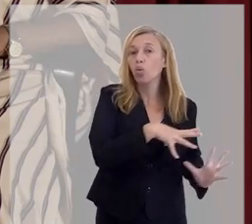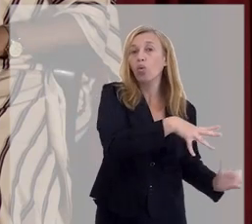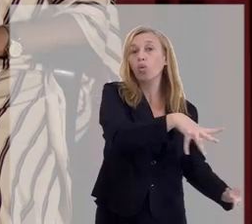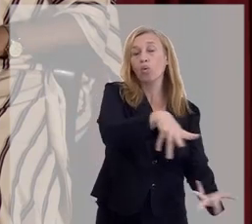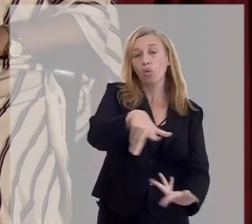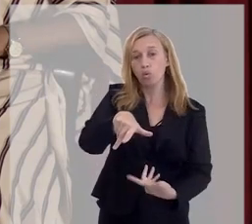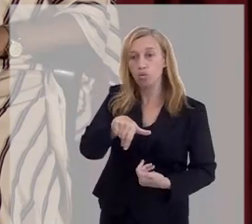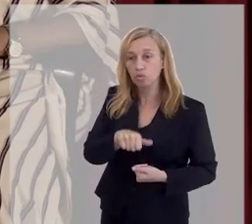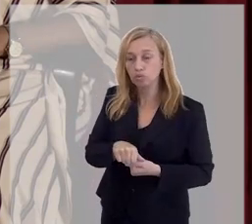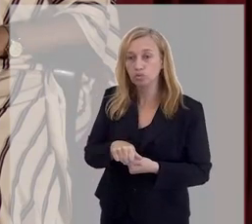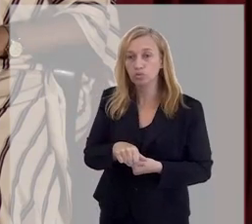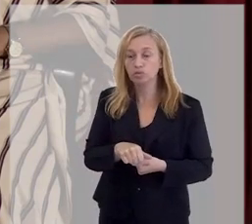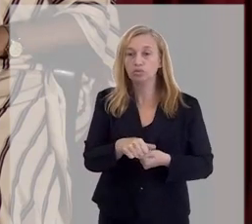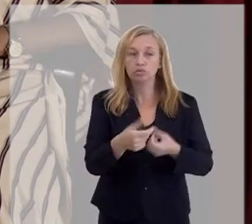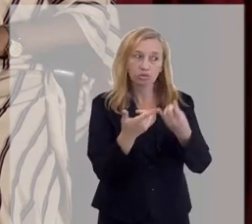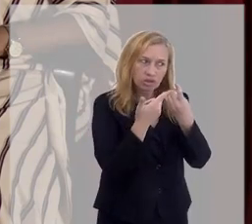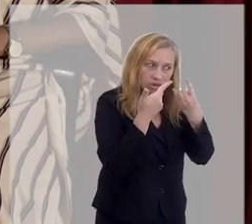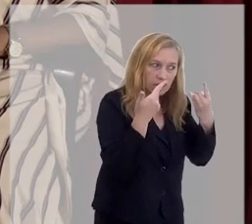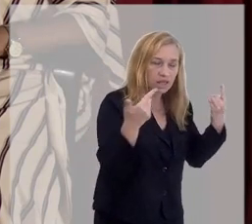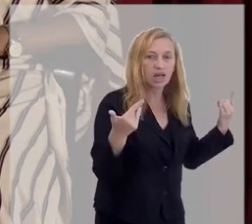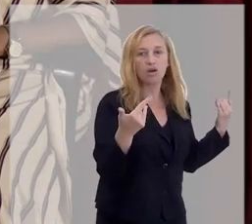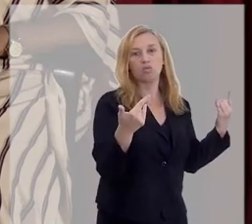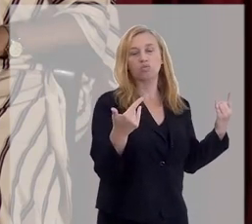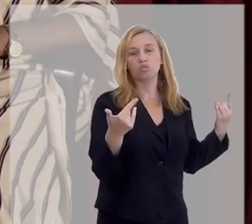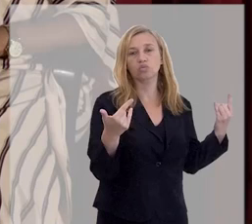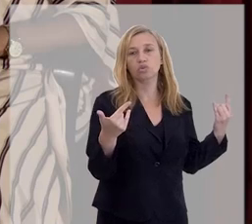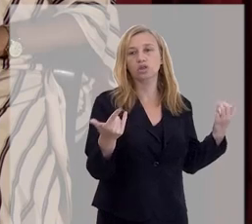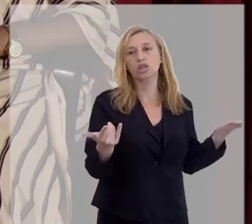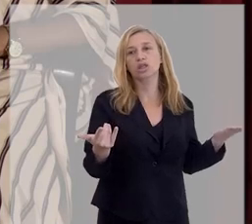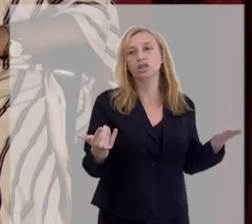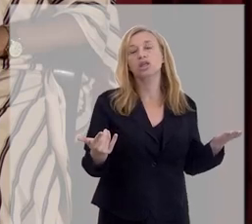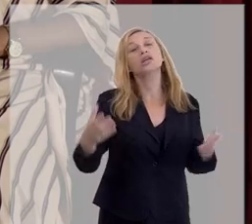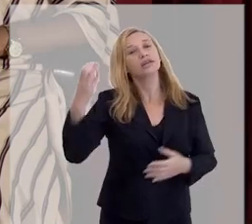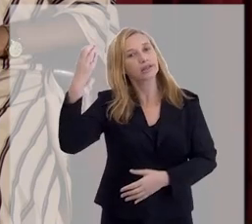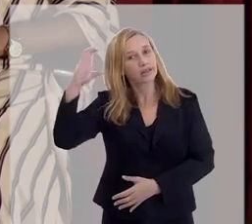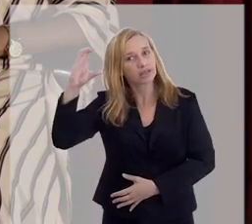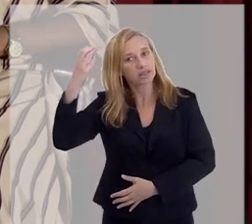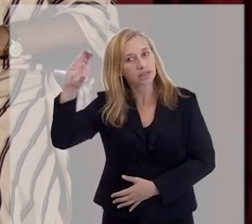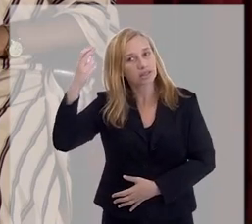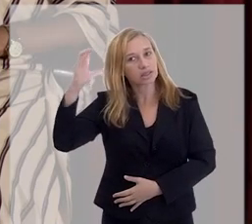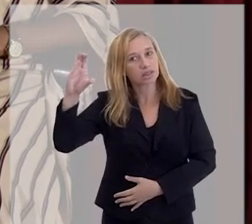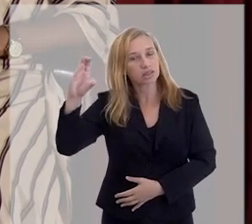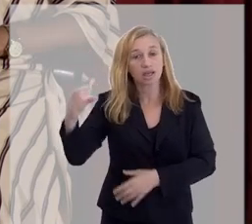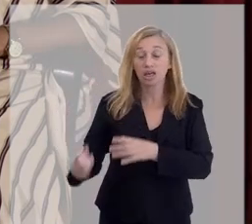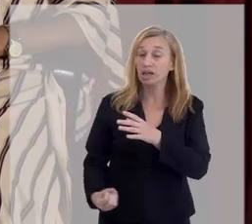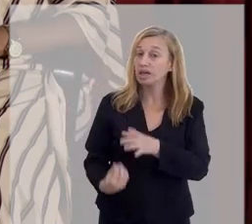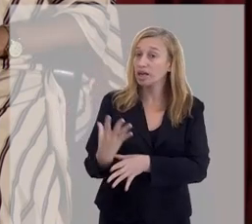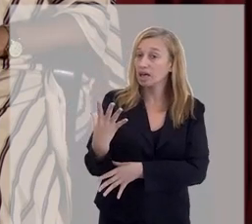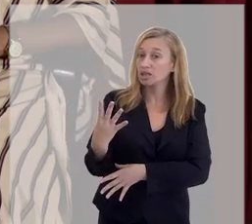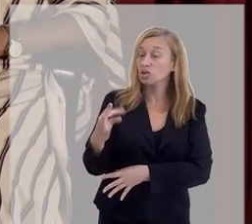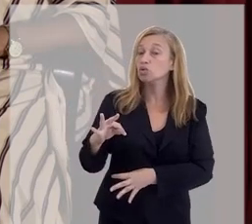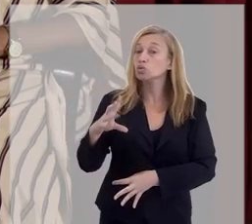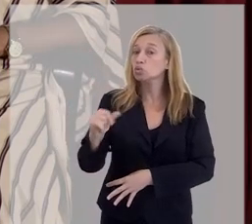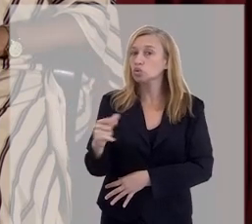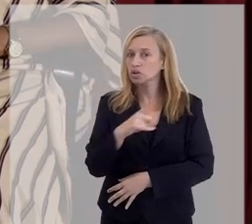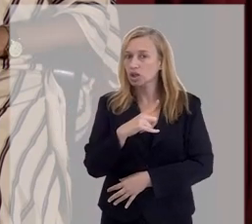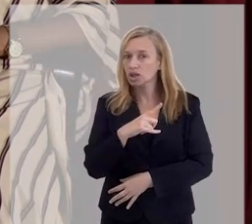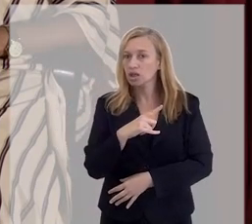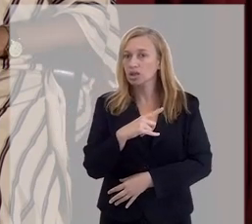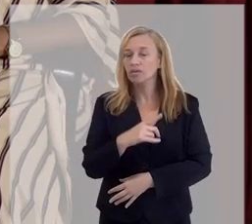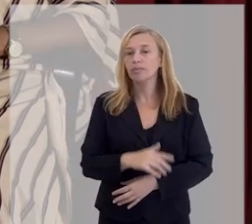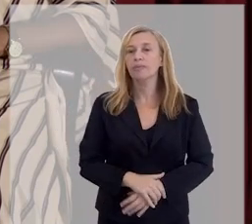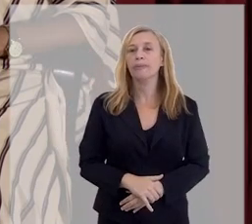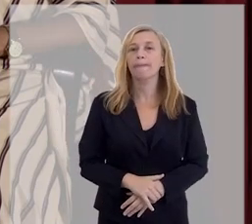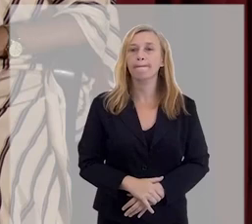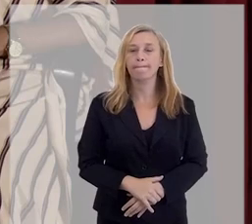o mundo material e a ciência, a criação, tudo que há.